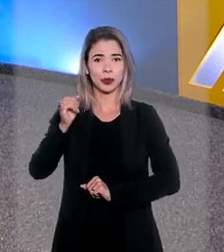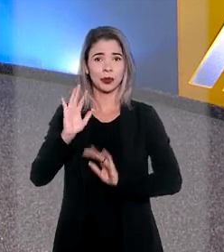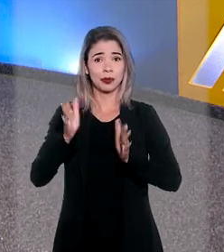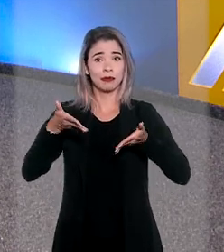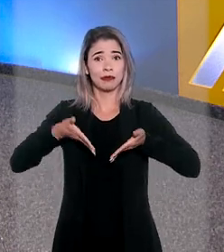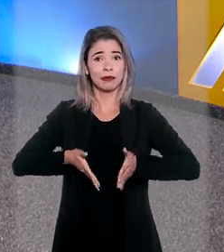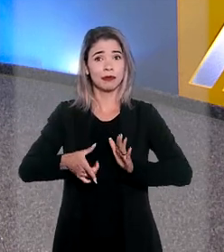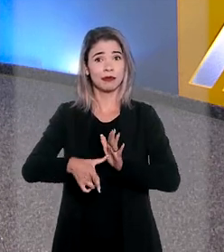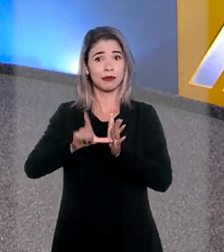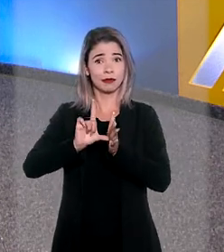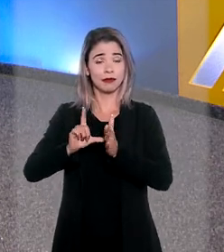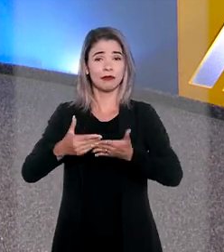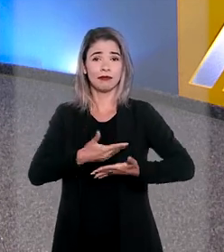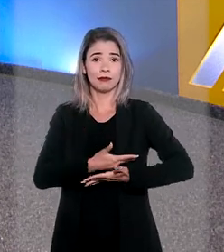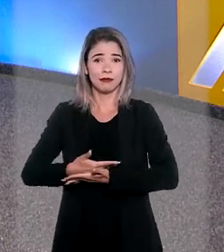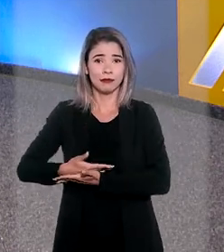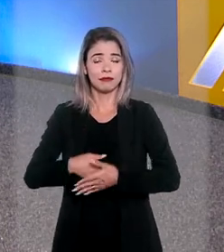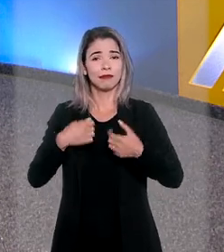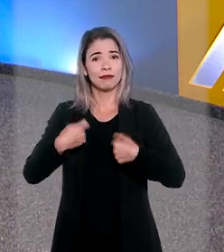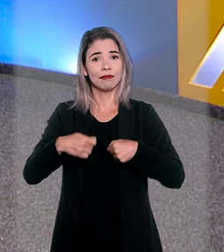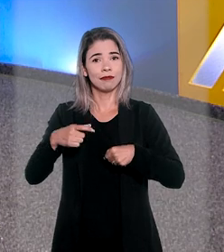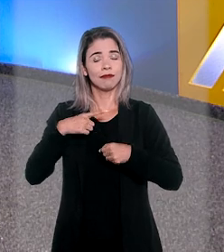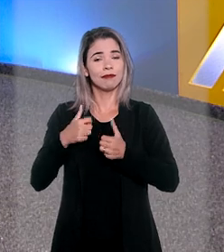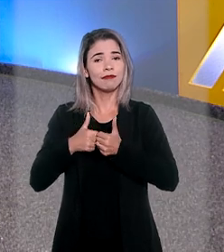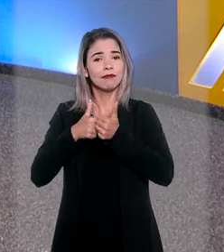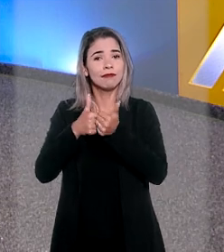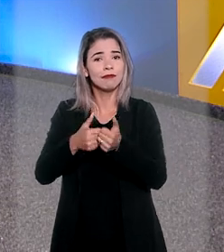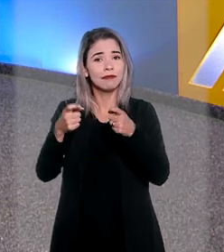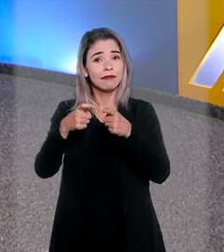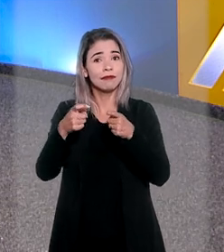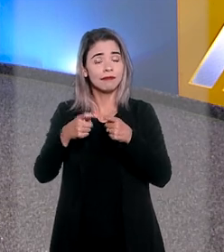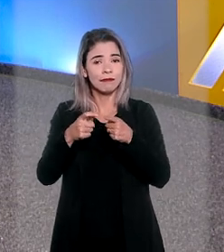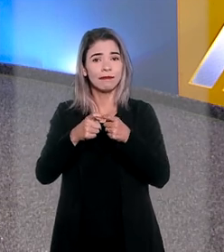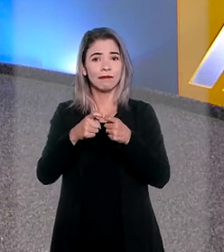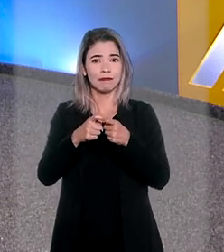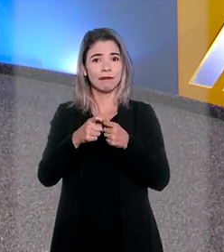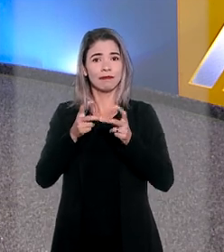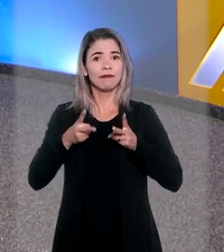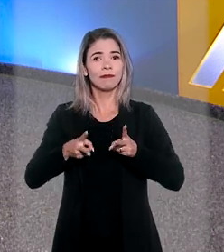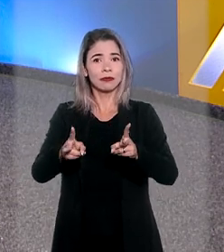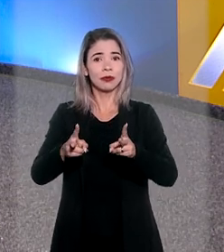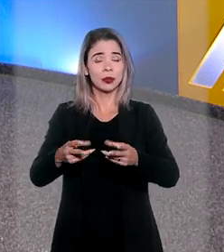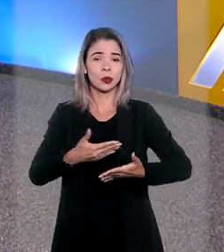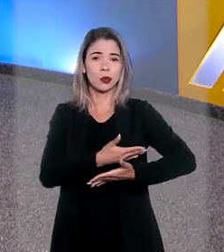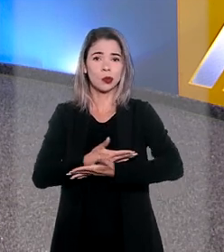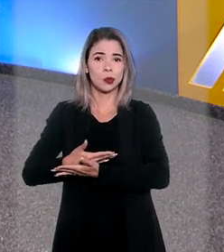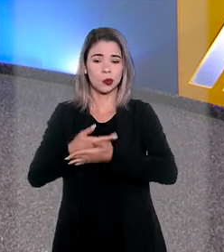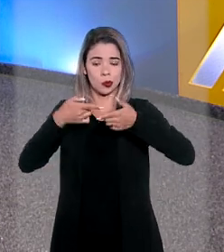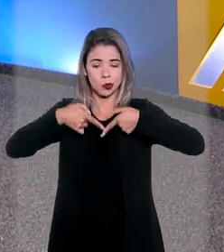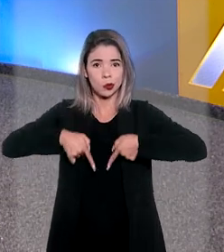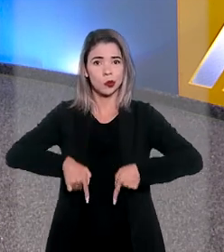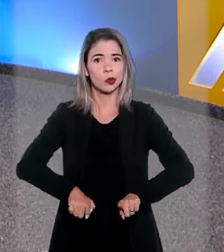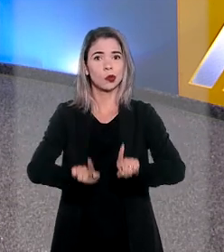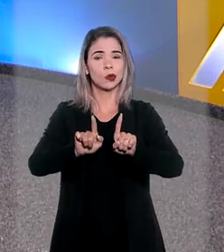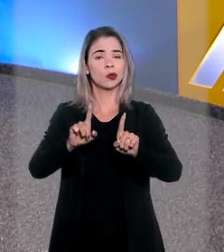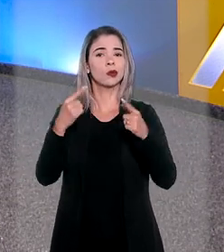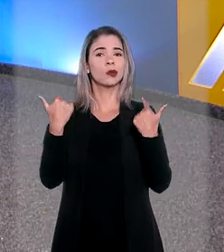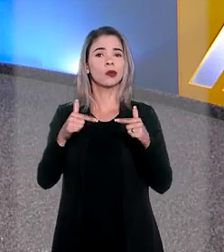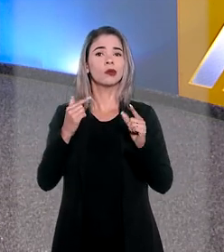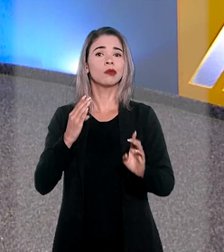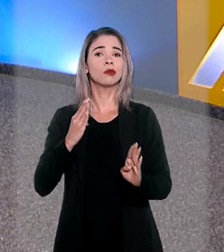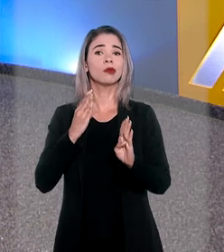apesar do nascimento prematuro e da necessidade de acompanhamento médico intensivo, os bebês gêmeos não foram